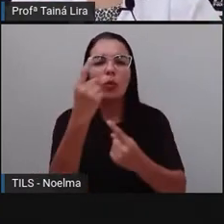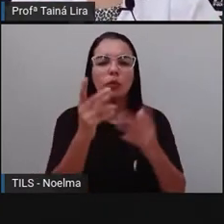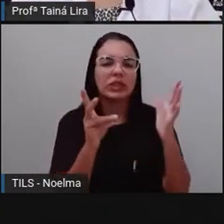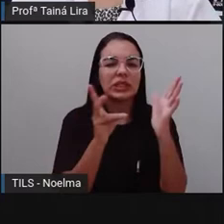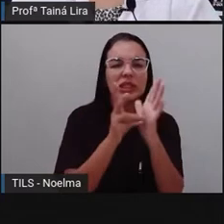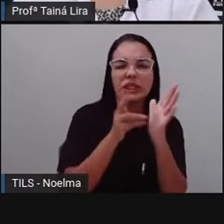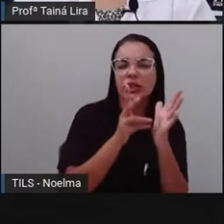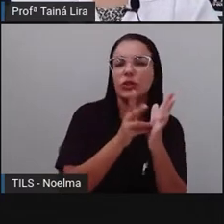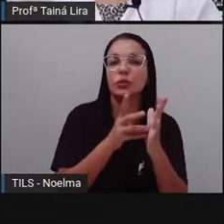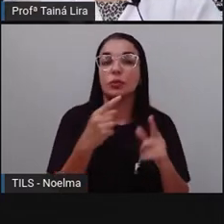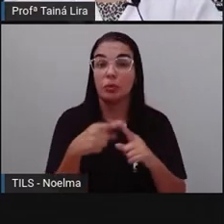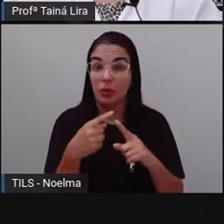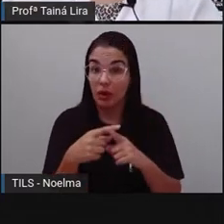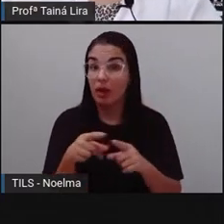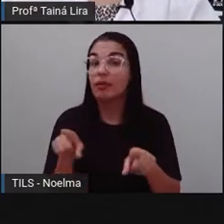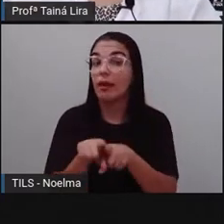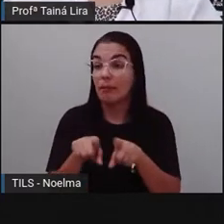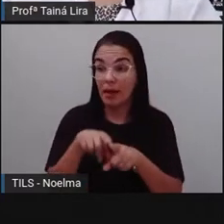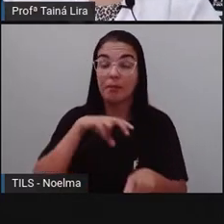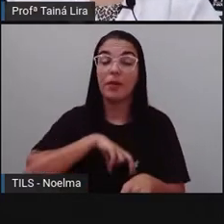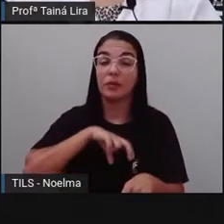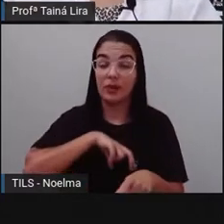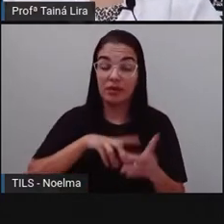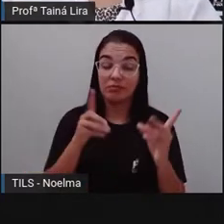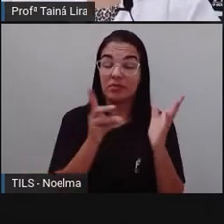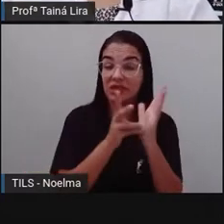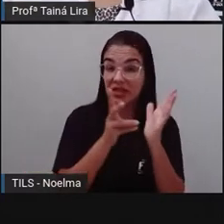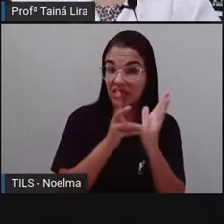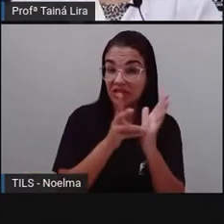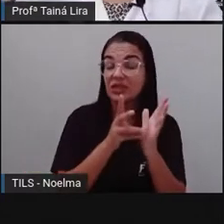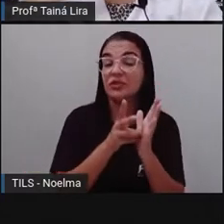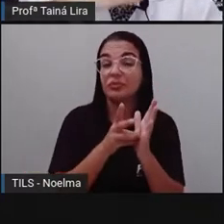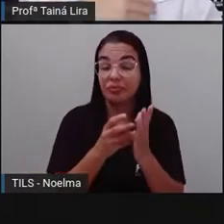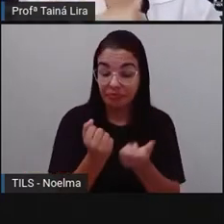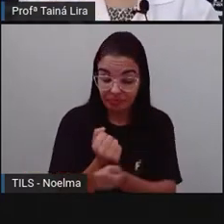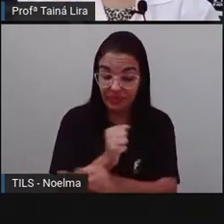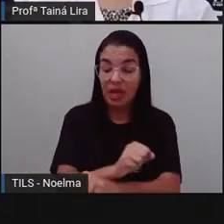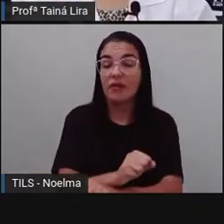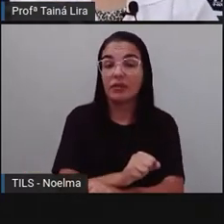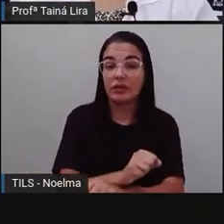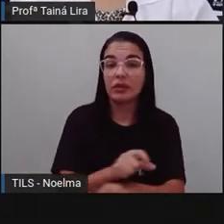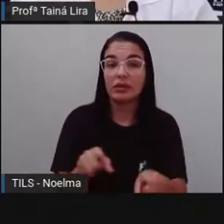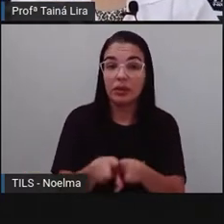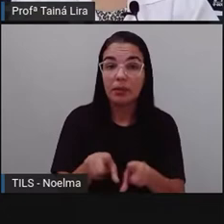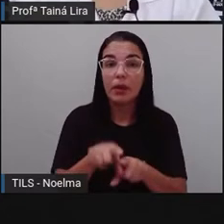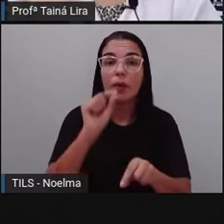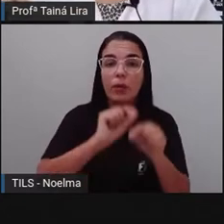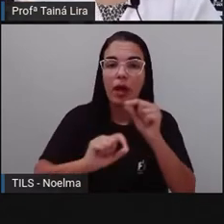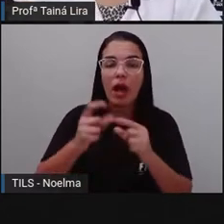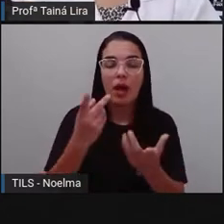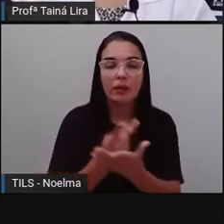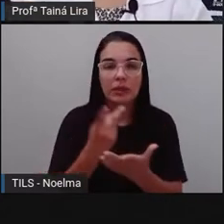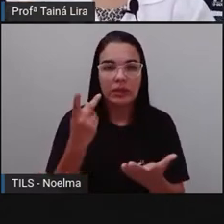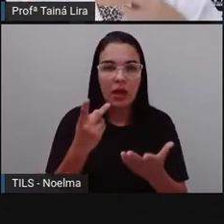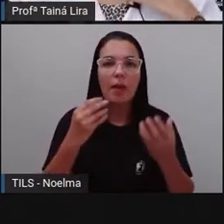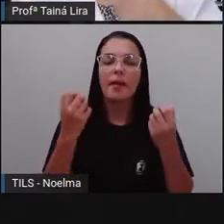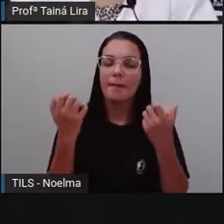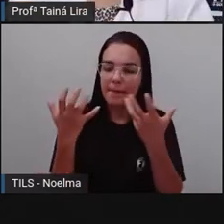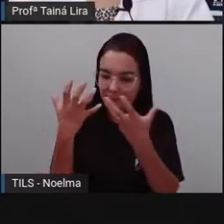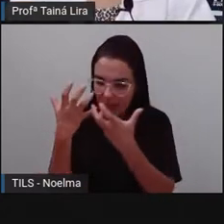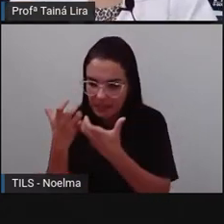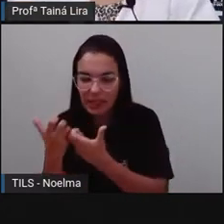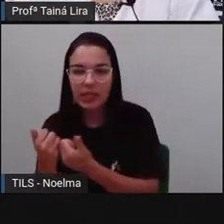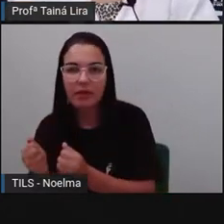escravizar os índios. Então, alguns índios que fugiram dos portugueses e viviam ali nos quilombos, junto com os